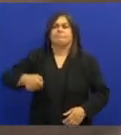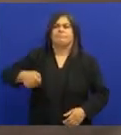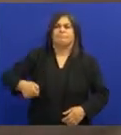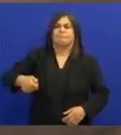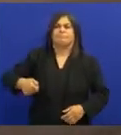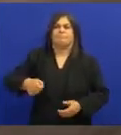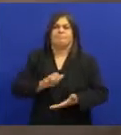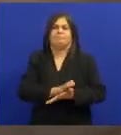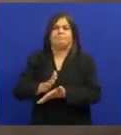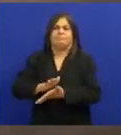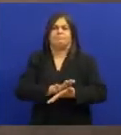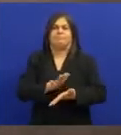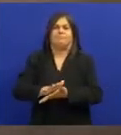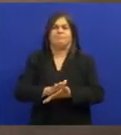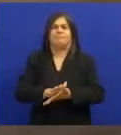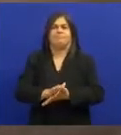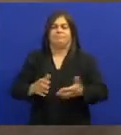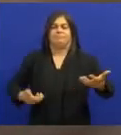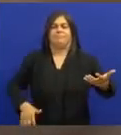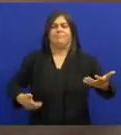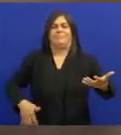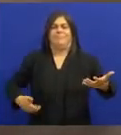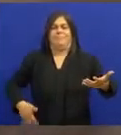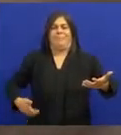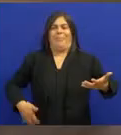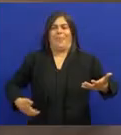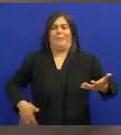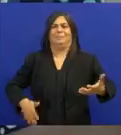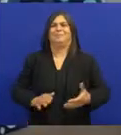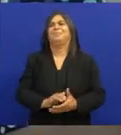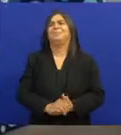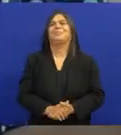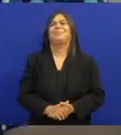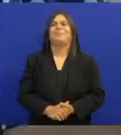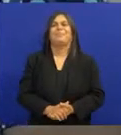Com a maletinha do pandeiro na mão Um violão